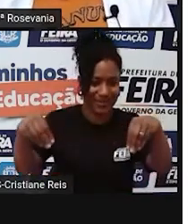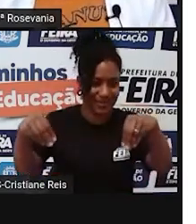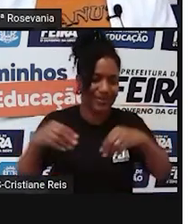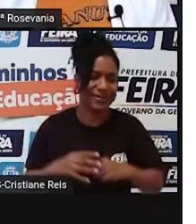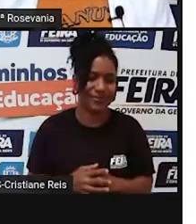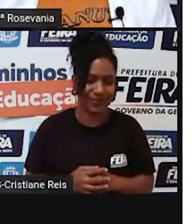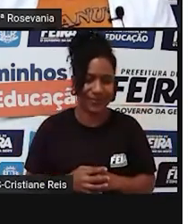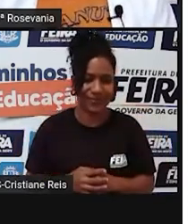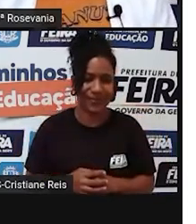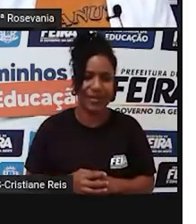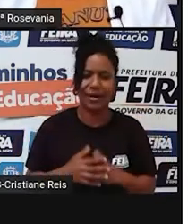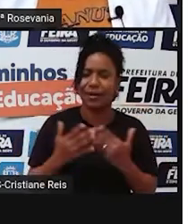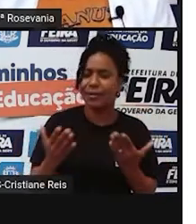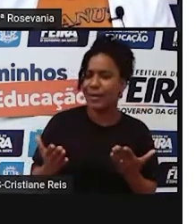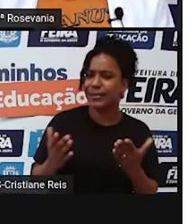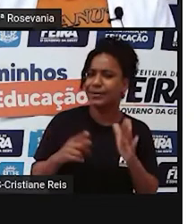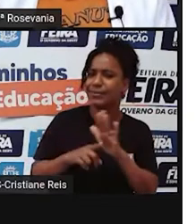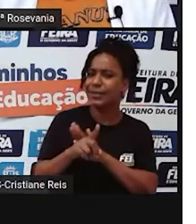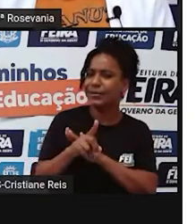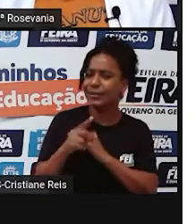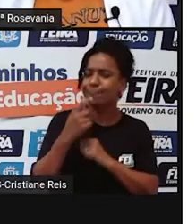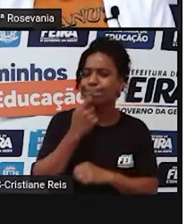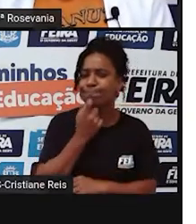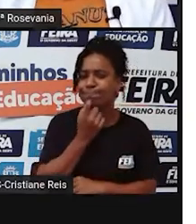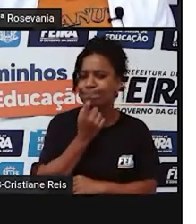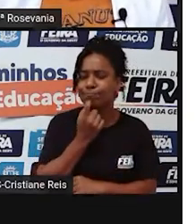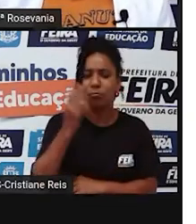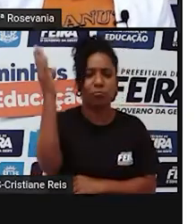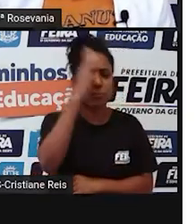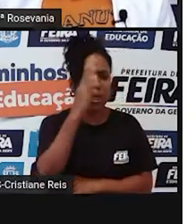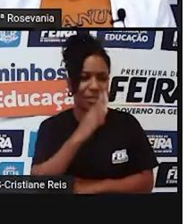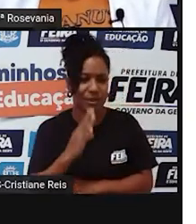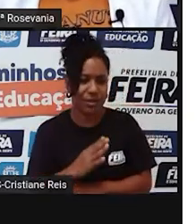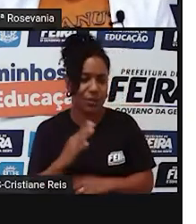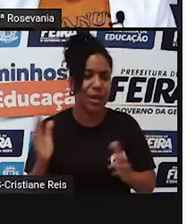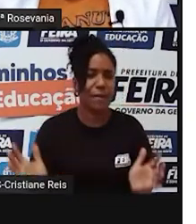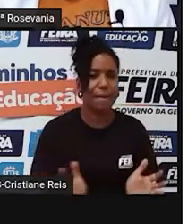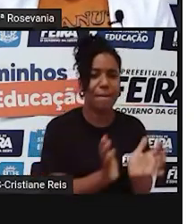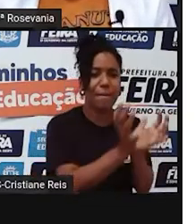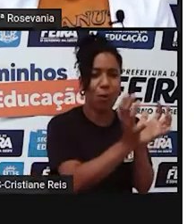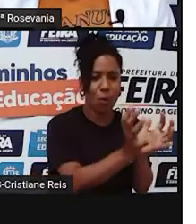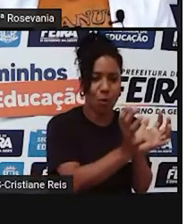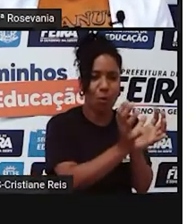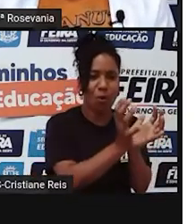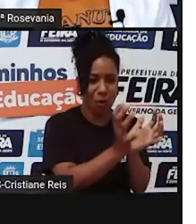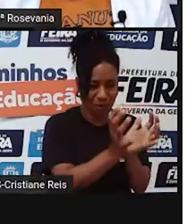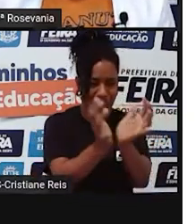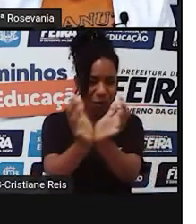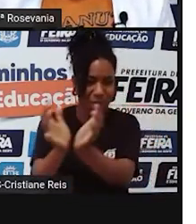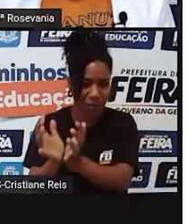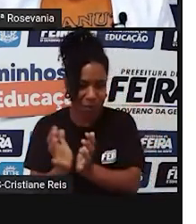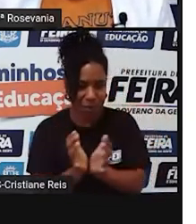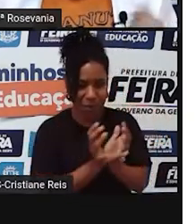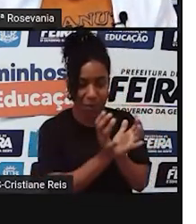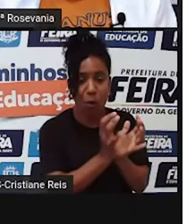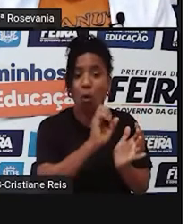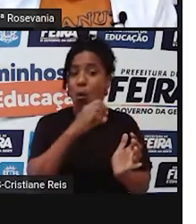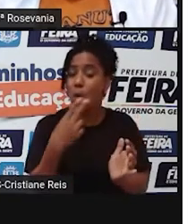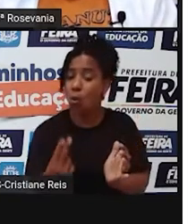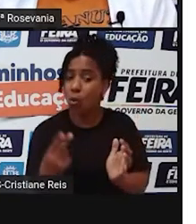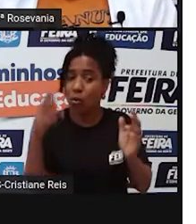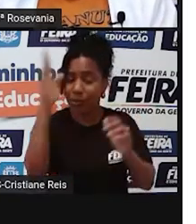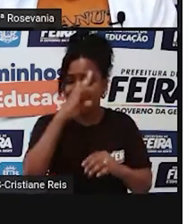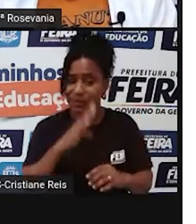pergunta, o Brasil é um país populoso ou um país povoado? Ou será que é os dois, né?